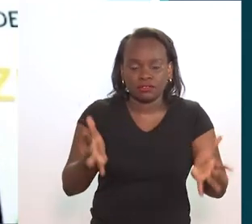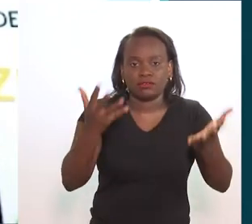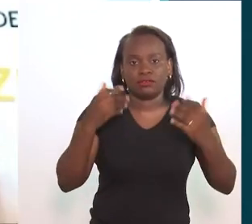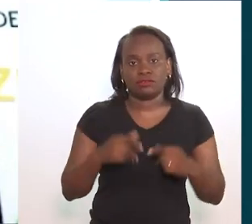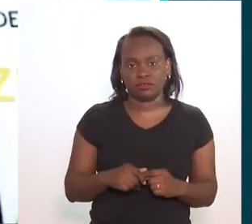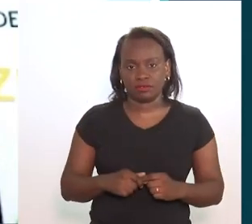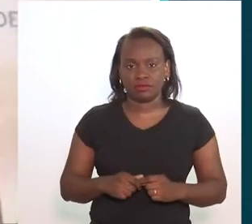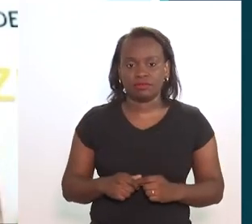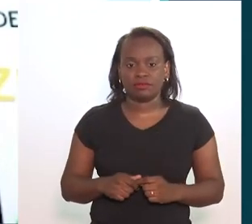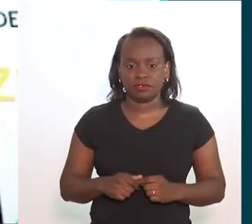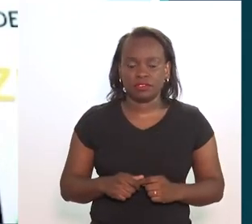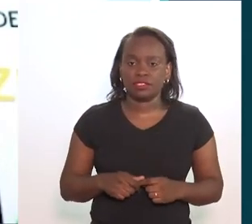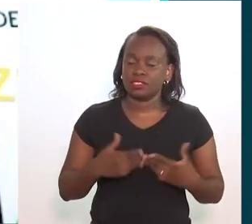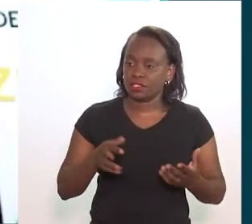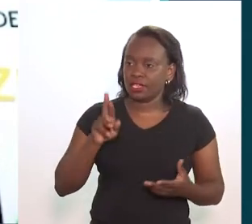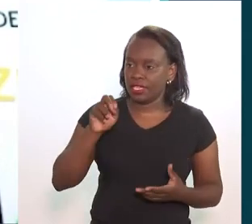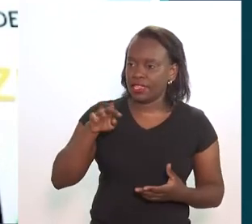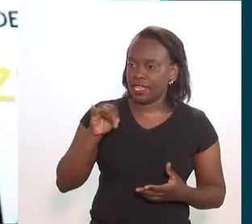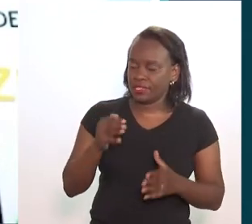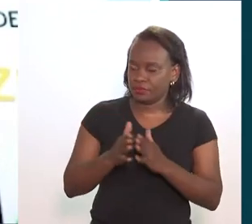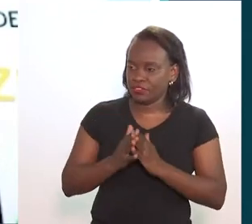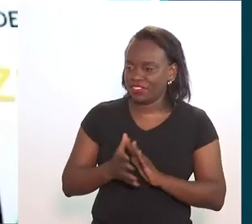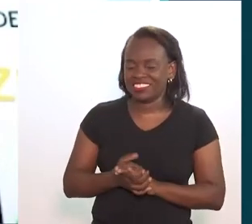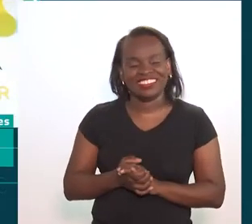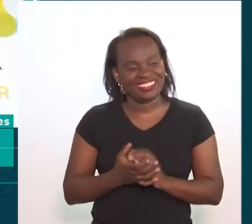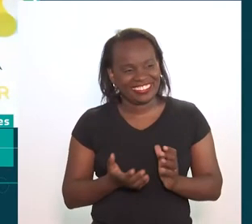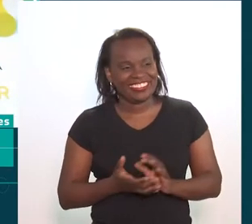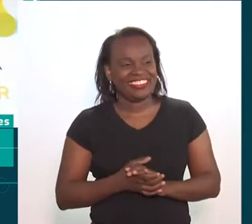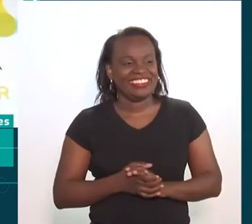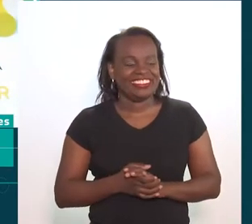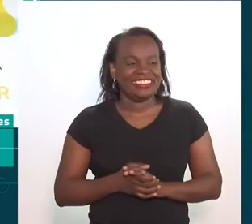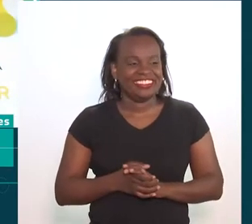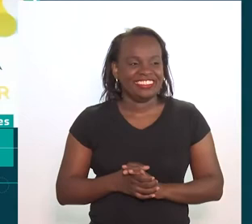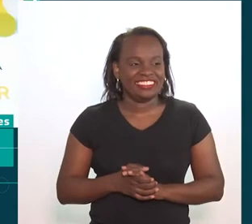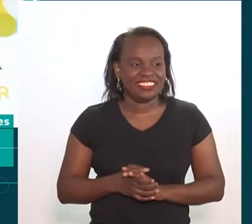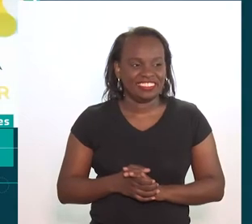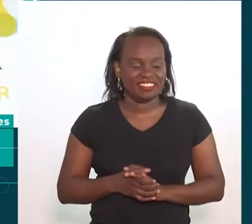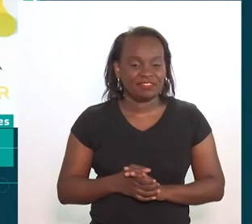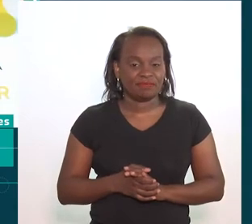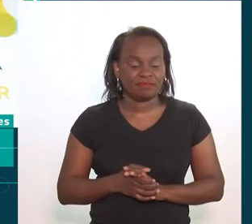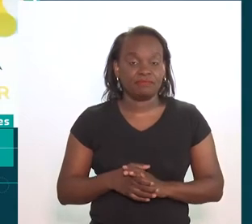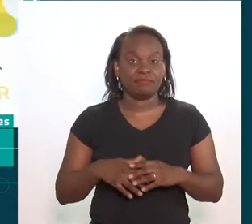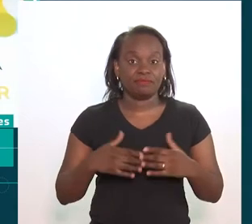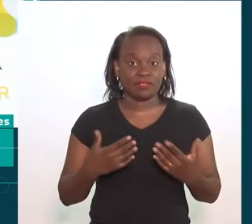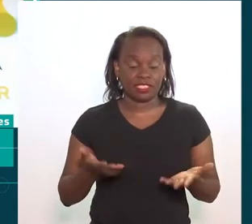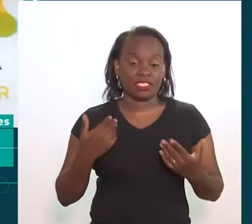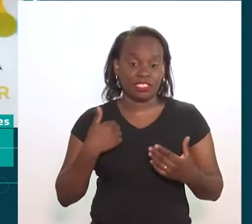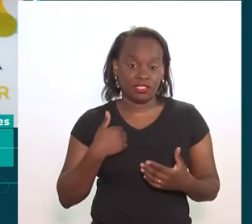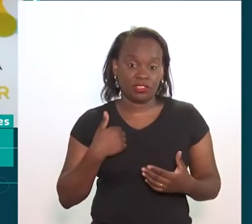muito mais se for apoiada por espaços de estímulo. Moa, Renata, por favor.